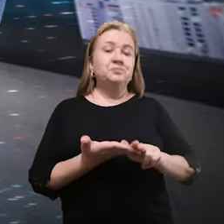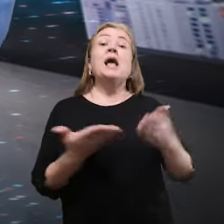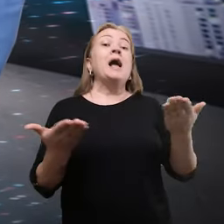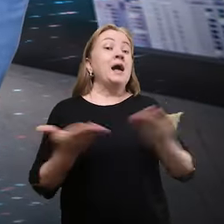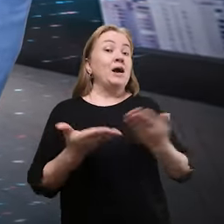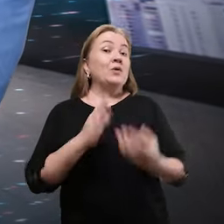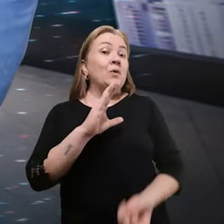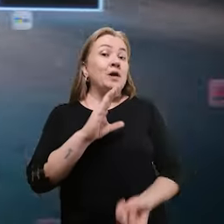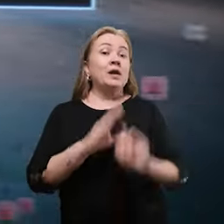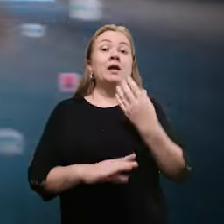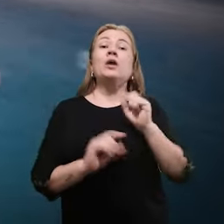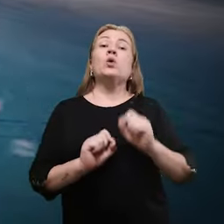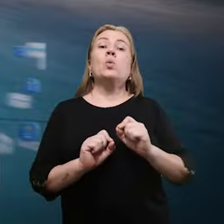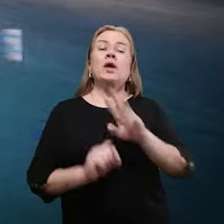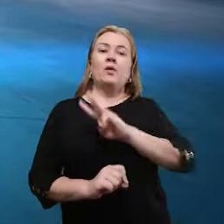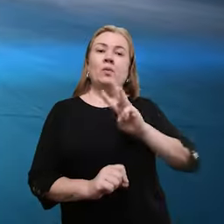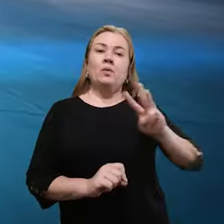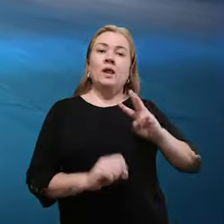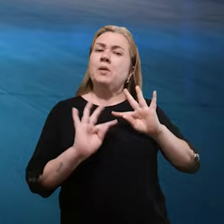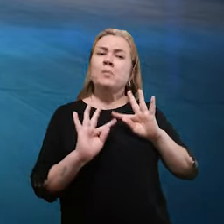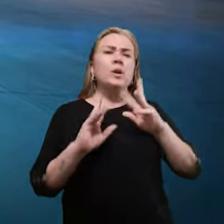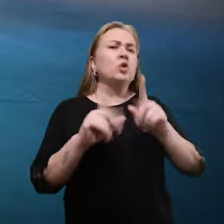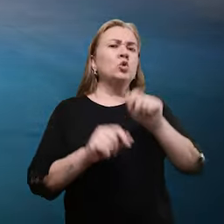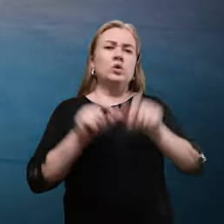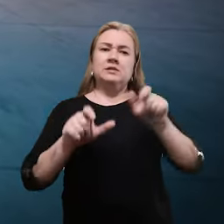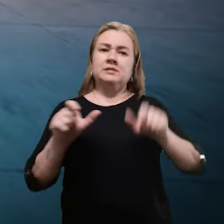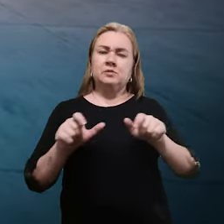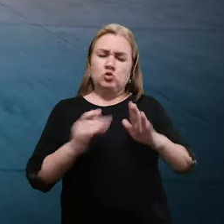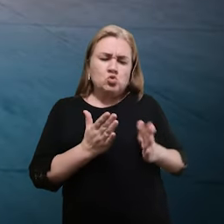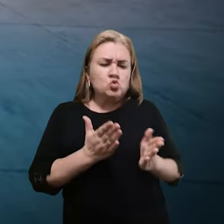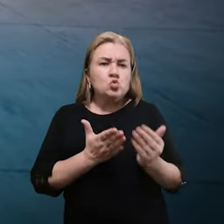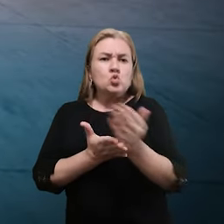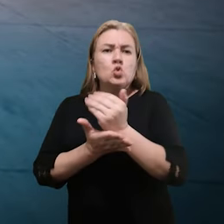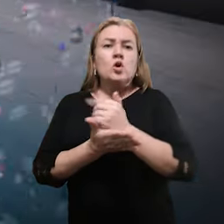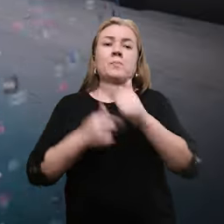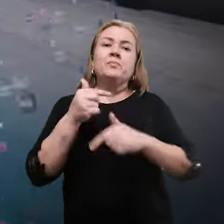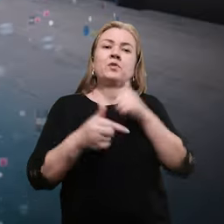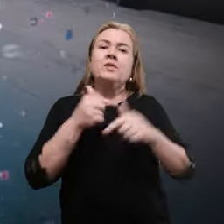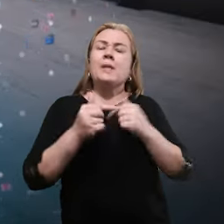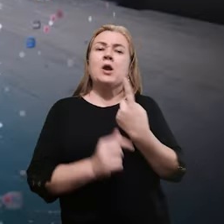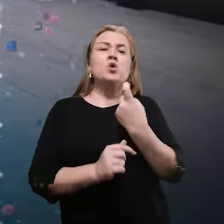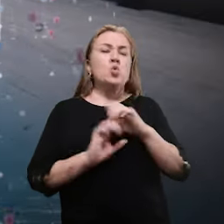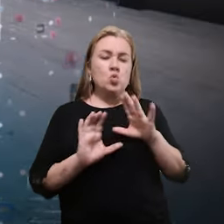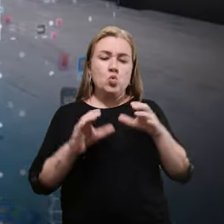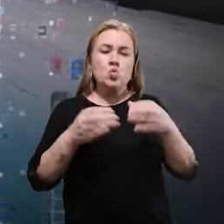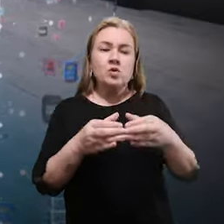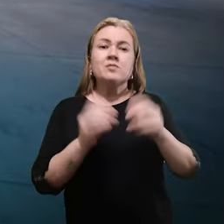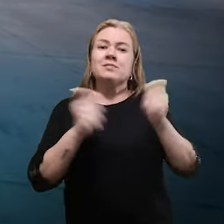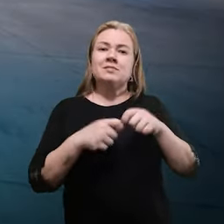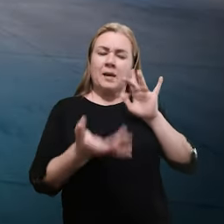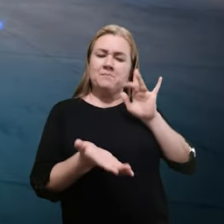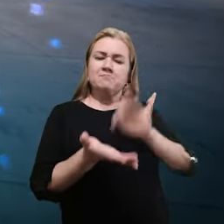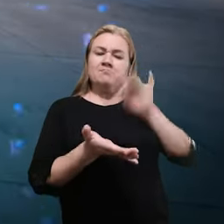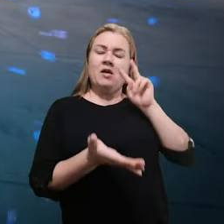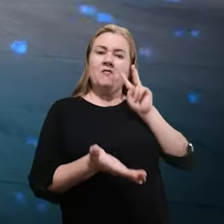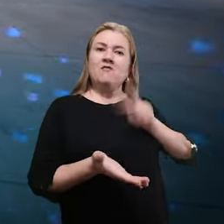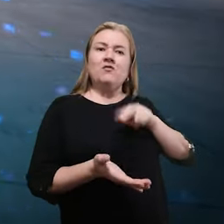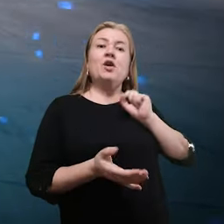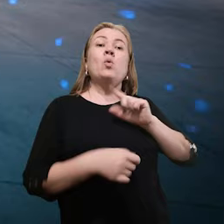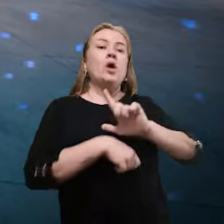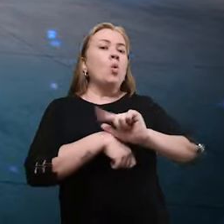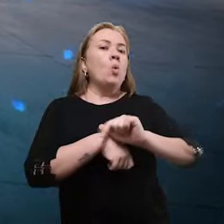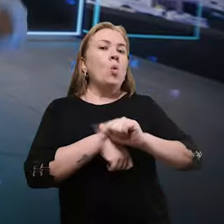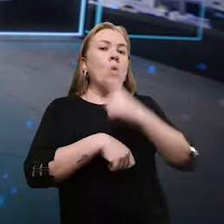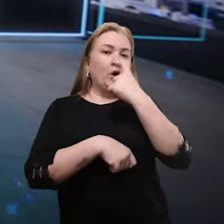outros. Agora lança o Portal Cidadão, que reúne os serviços online da Prefeitura num só lugar. Você clica e acompanha horários da